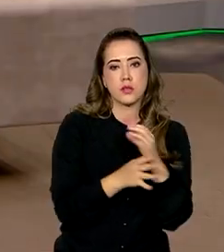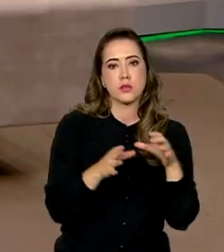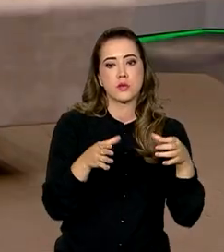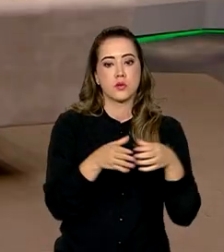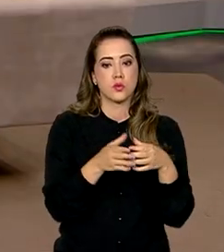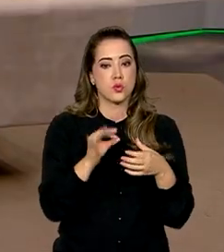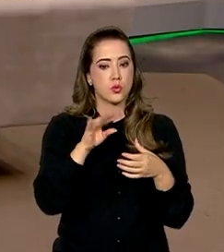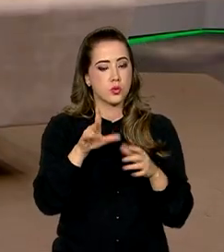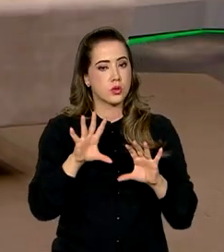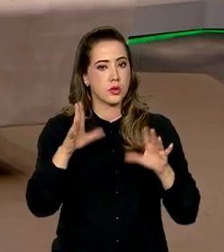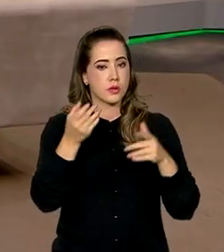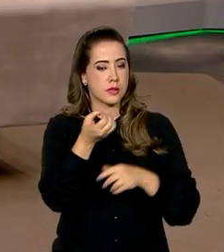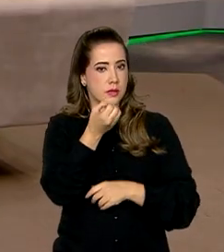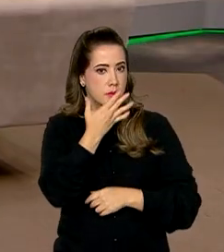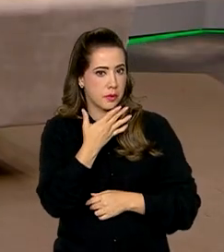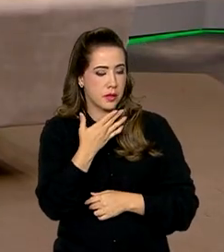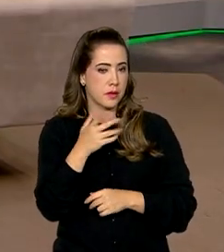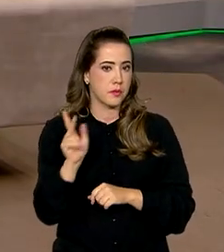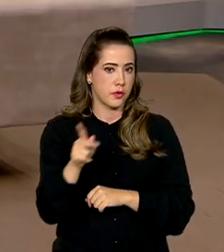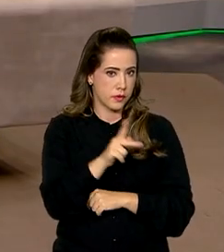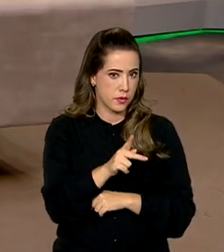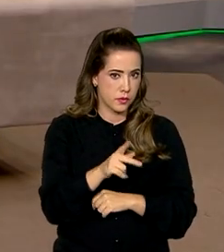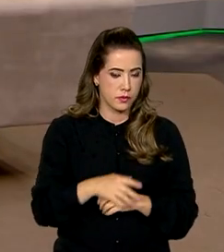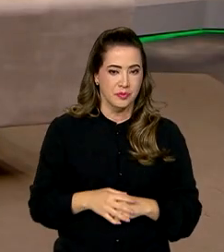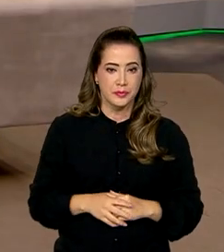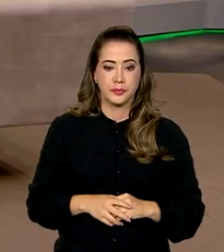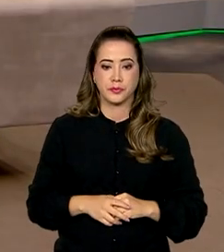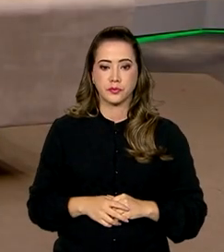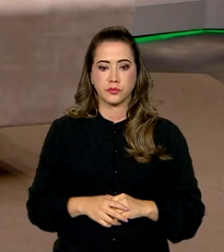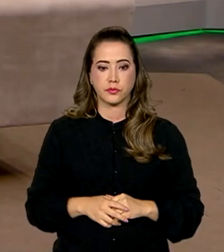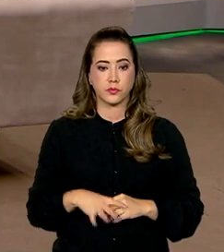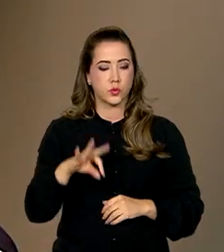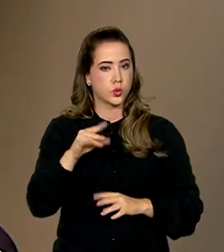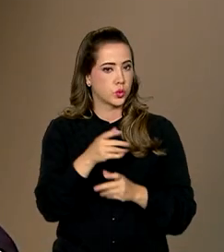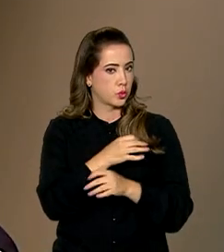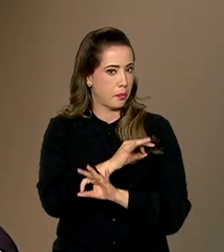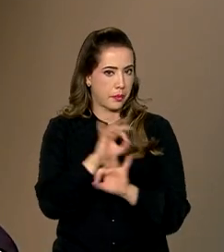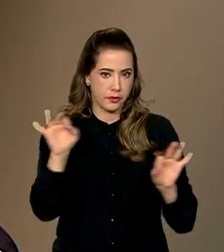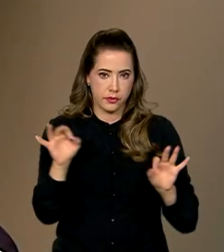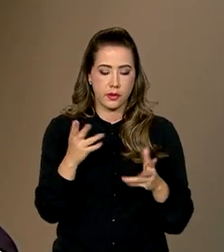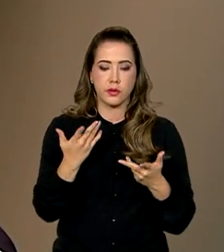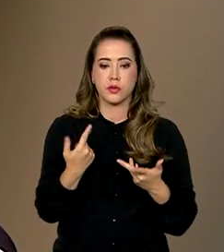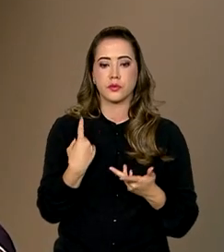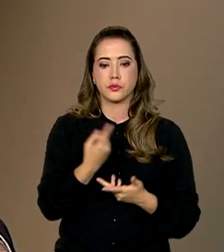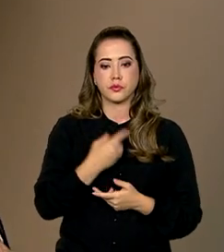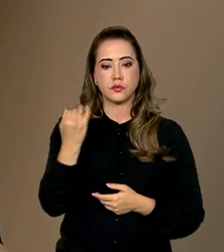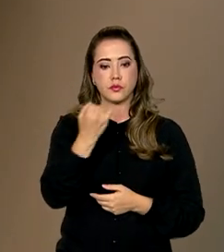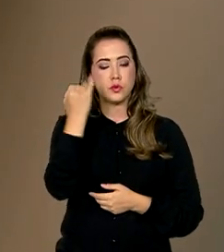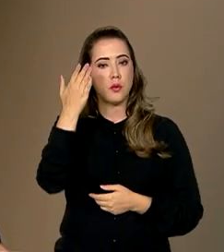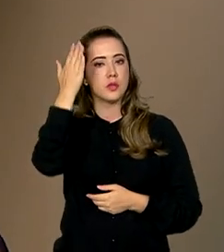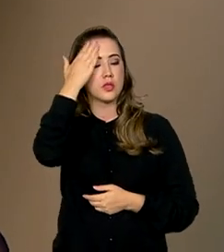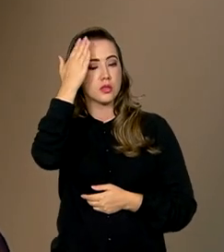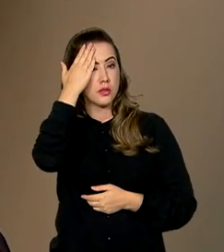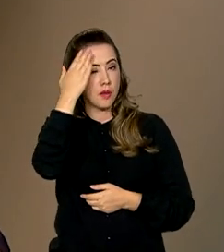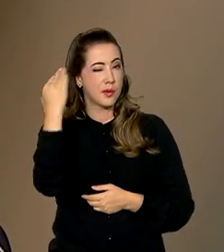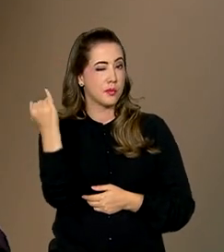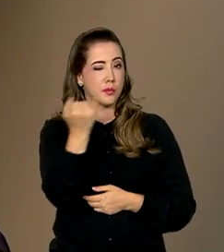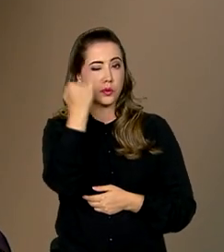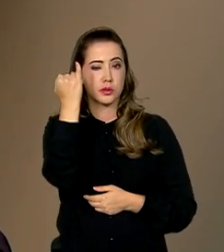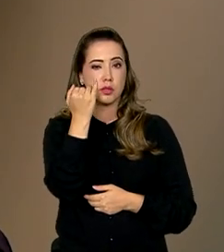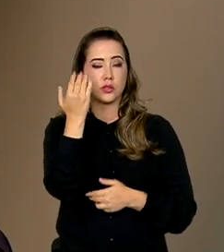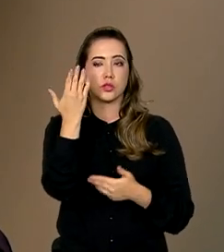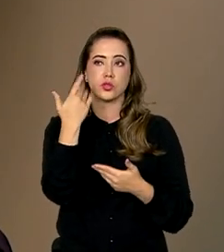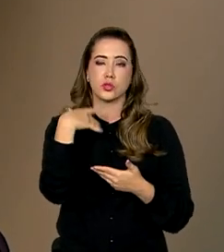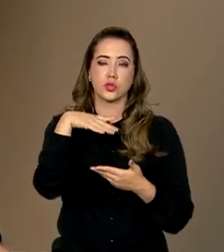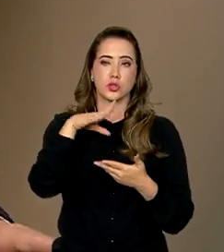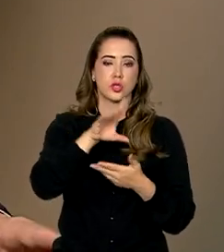né? Tudo correndo bem, professor? Olha, tudo indo muito bem. É importante ter uma ideia da imensa escala do Enem.